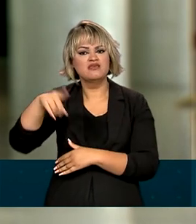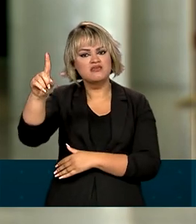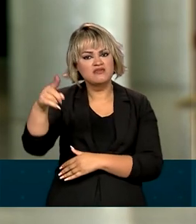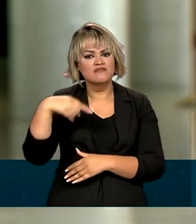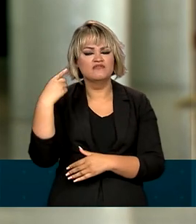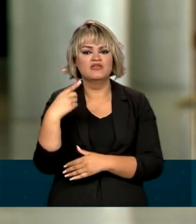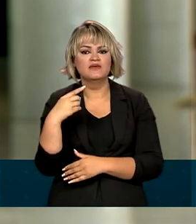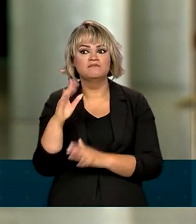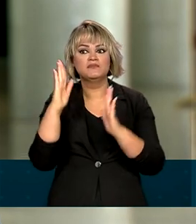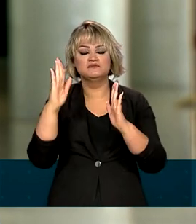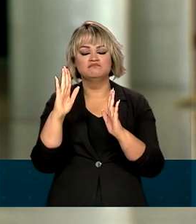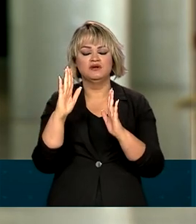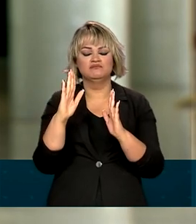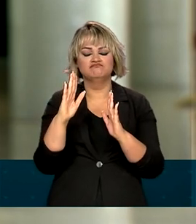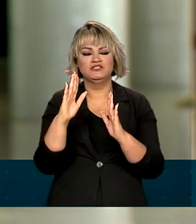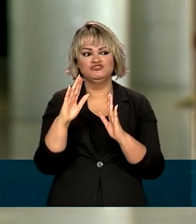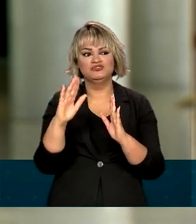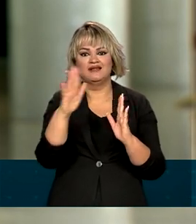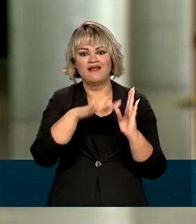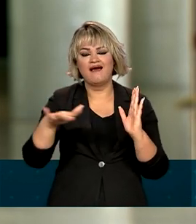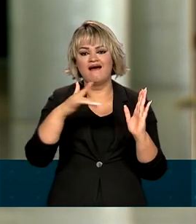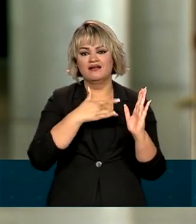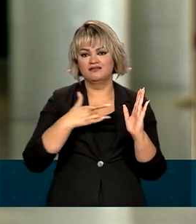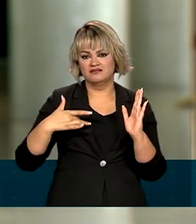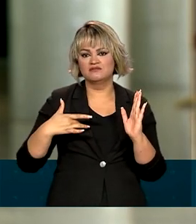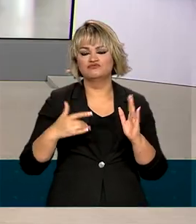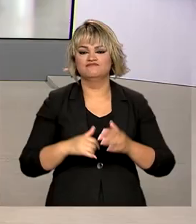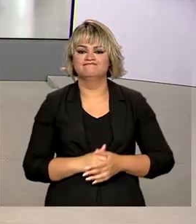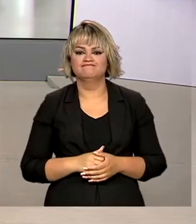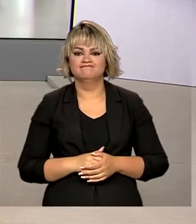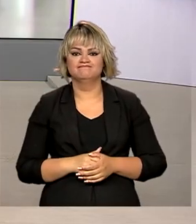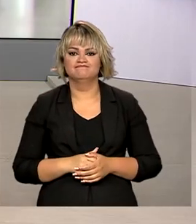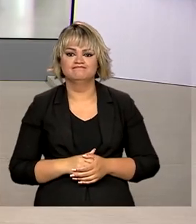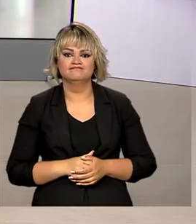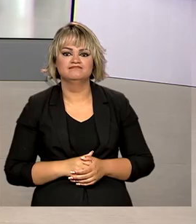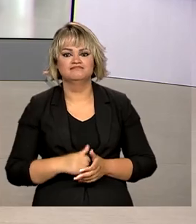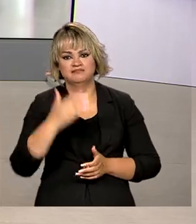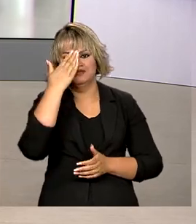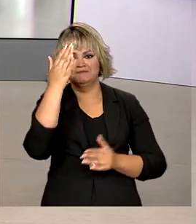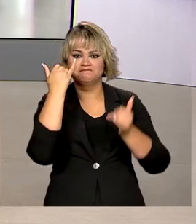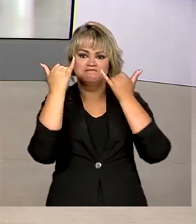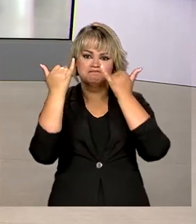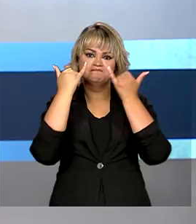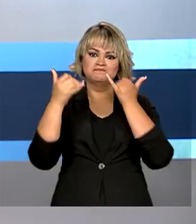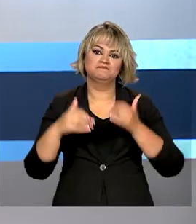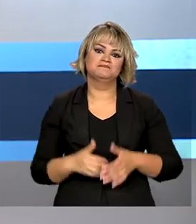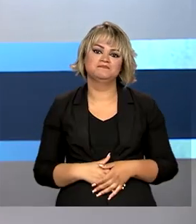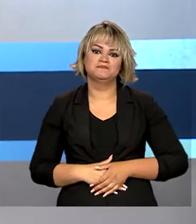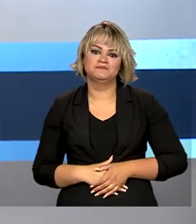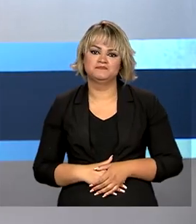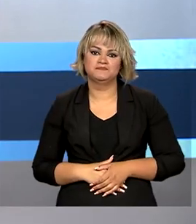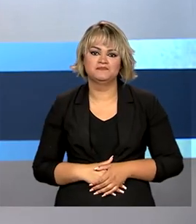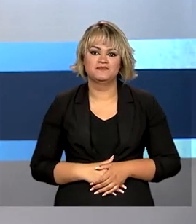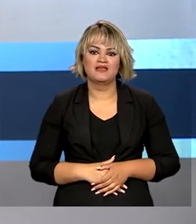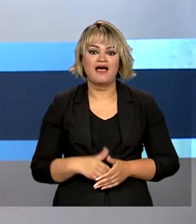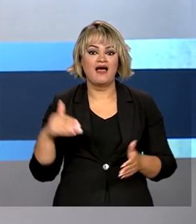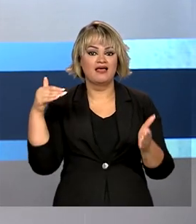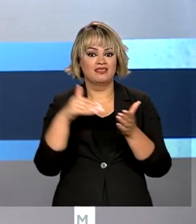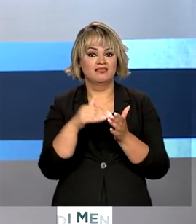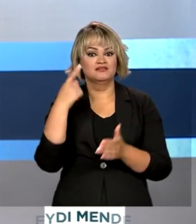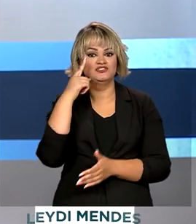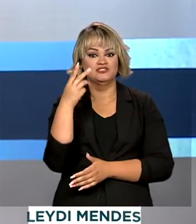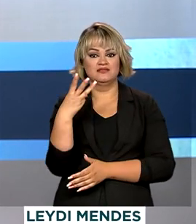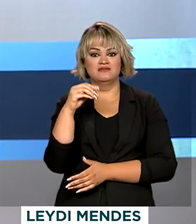em um cenário sanitário ainda de incertezas. Renata. Está certo, Glauco. Muito obrigada pelas suas informações. E vai até o dia